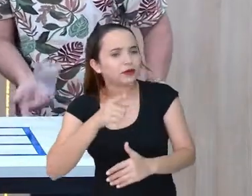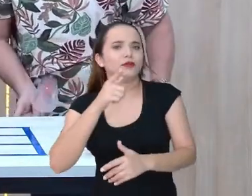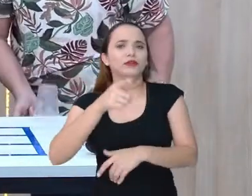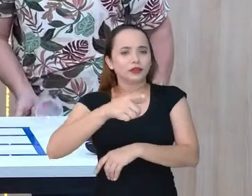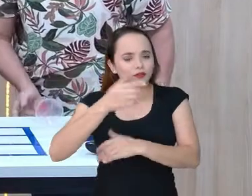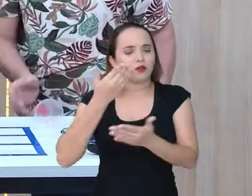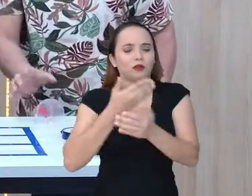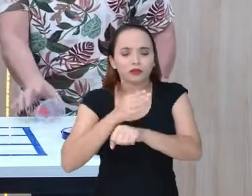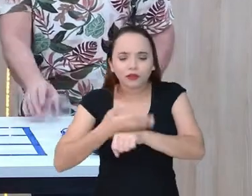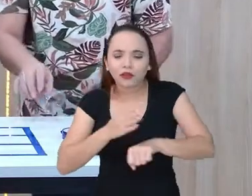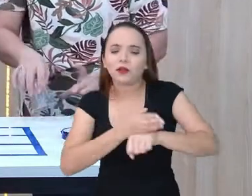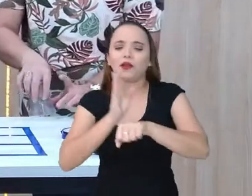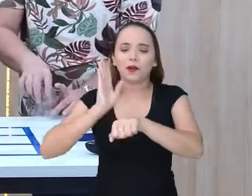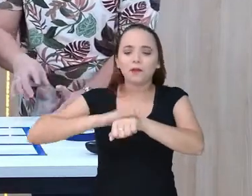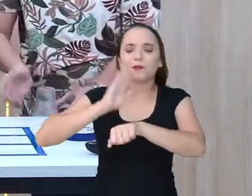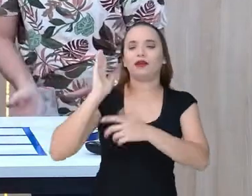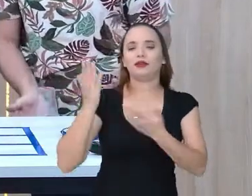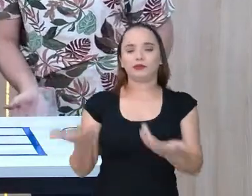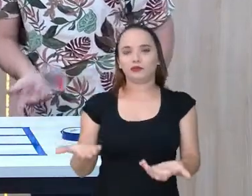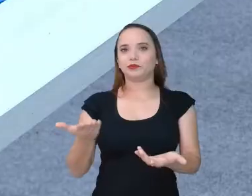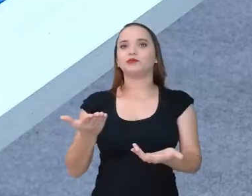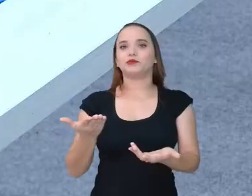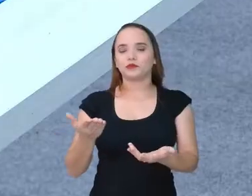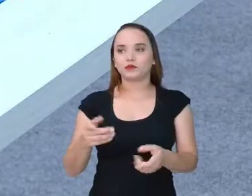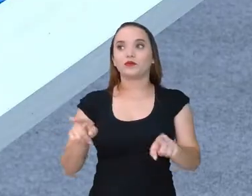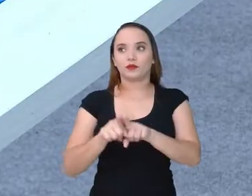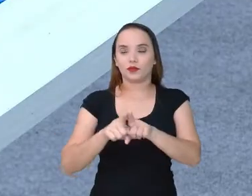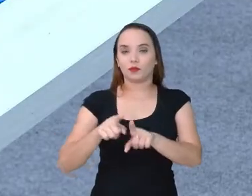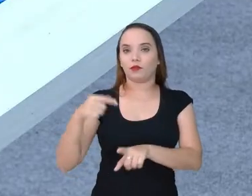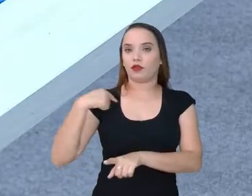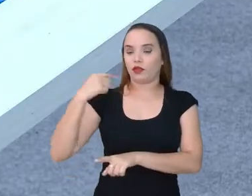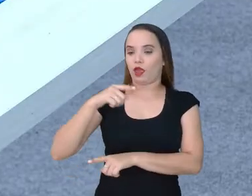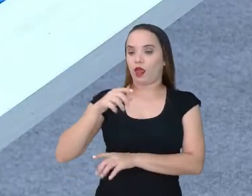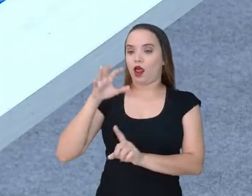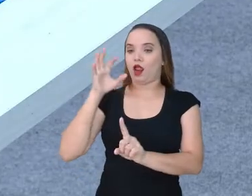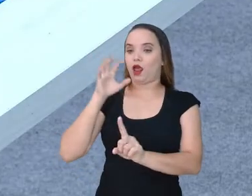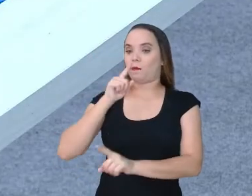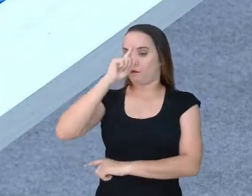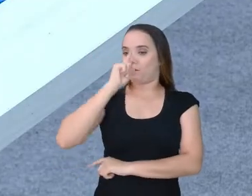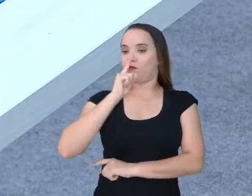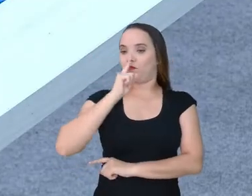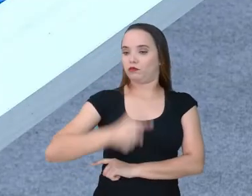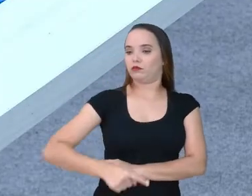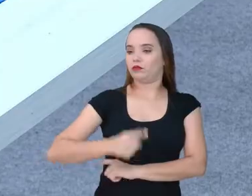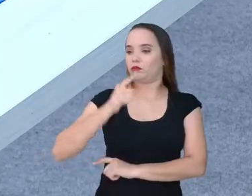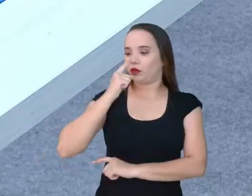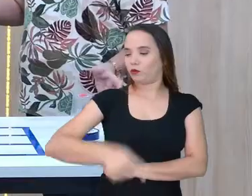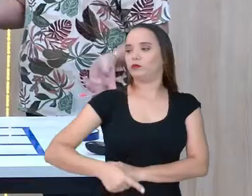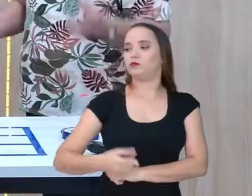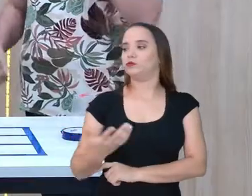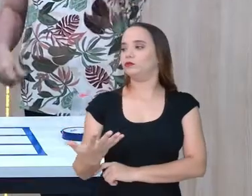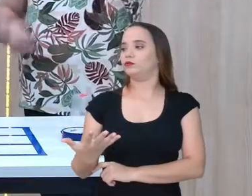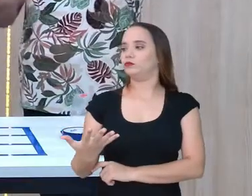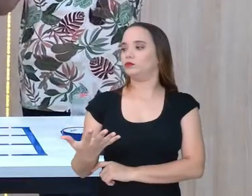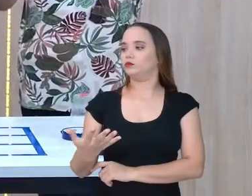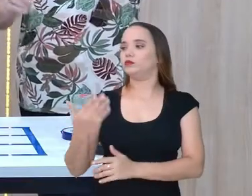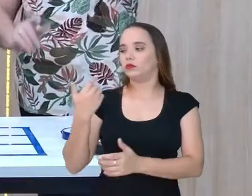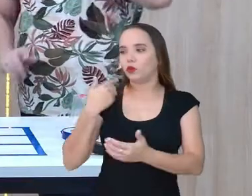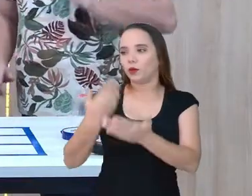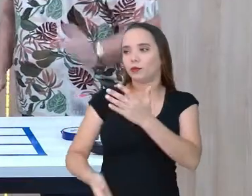conseguindo treinar mais, né? E ela ainda me acusou, viu, Selin, dizendo que eu tinha treinado antes e eu perdi, tá vendo? Na próxima aula.